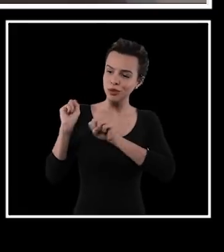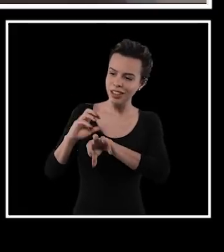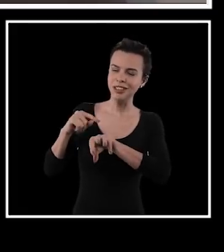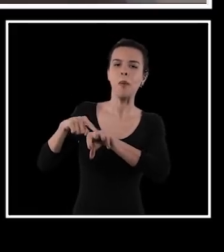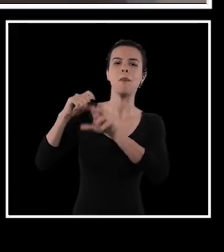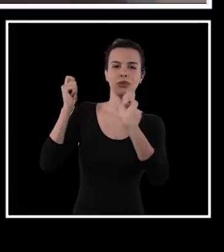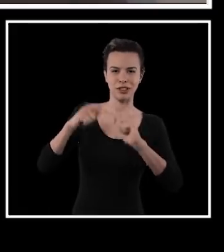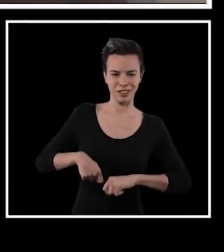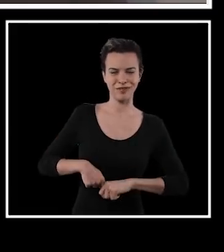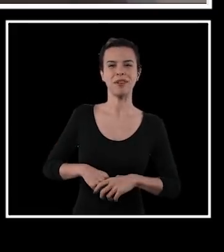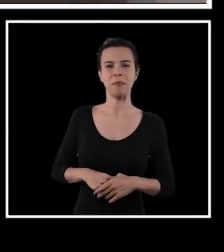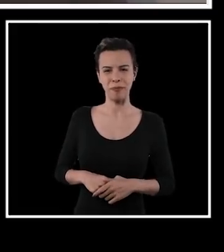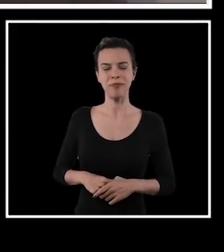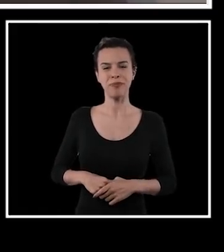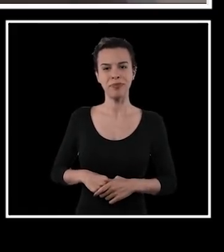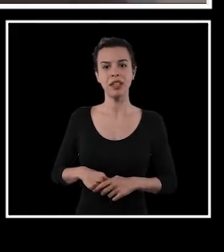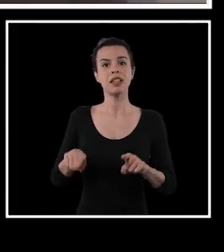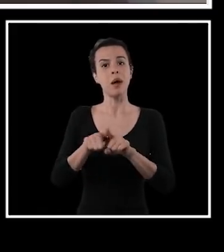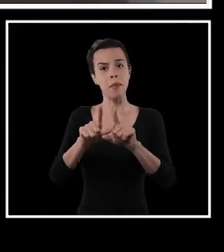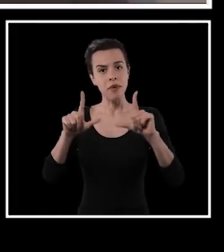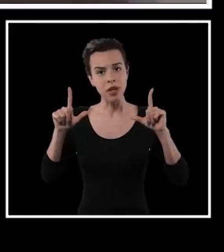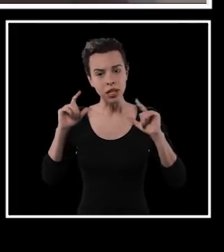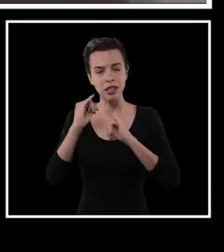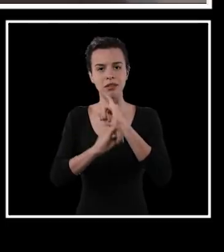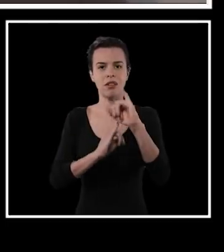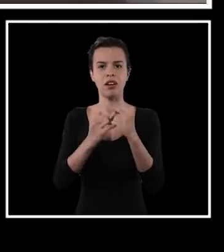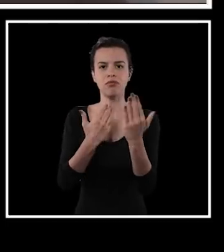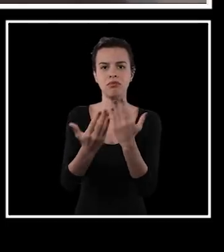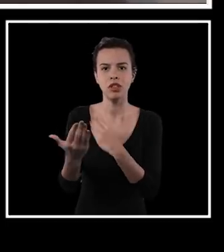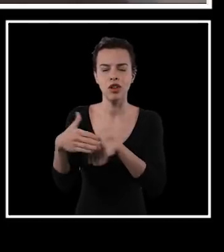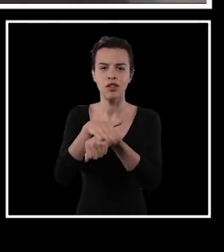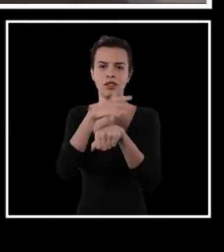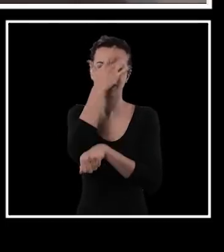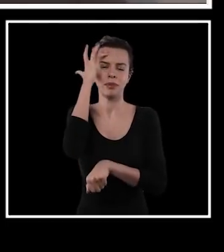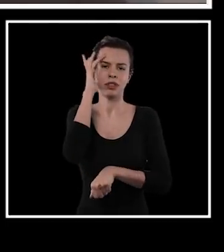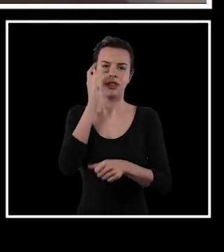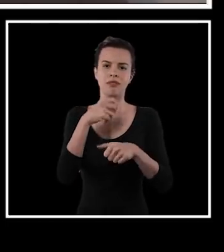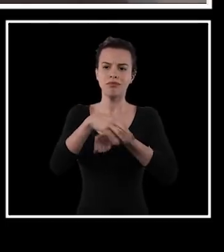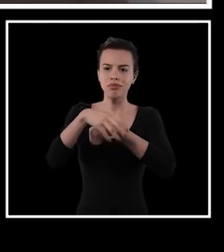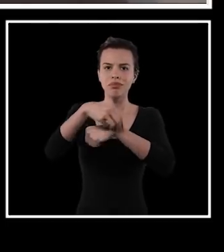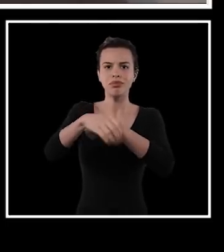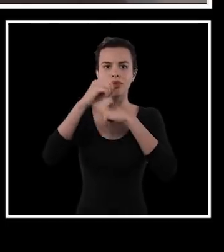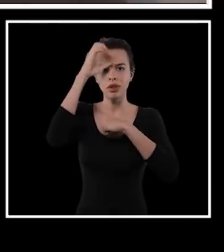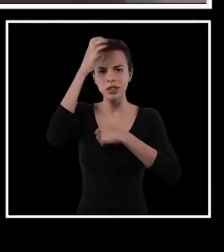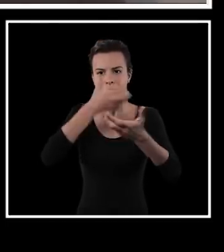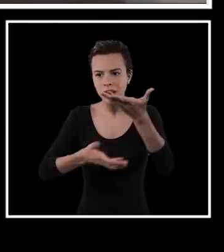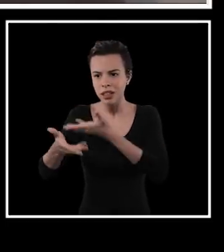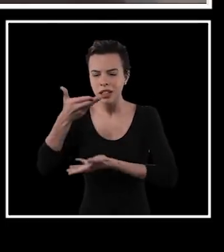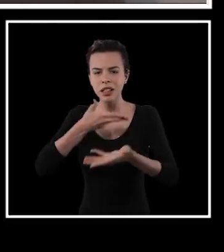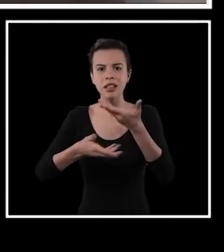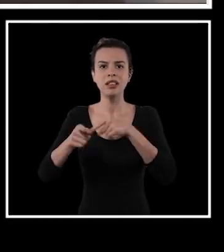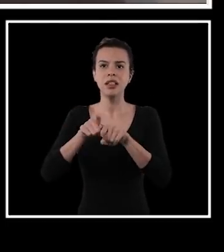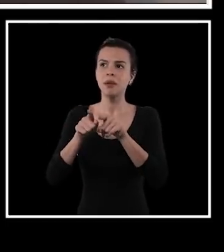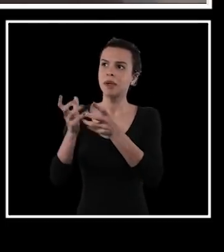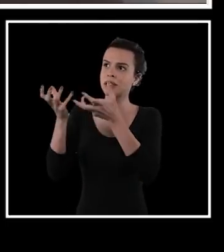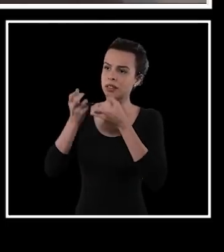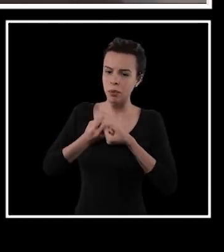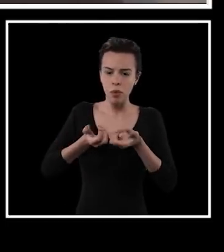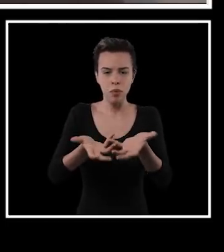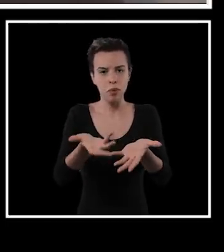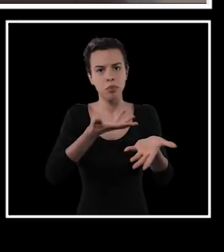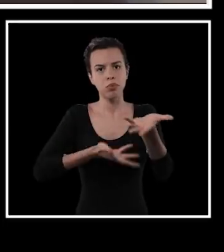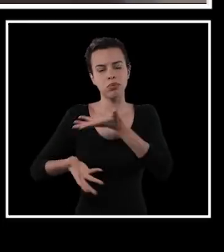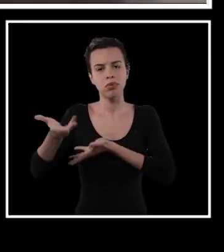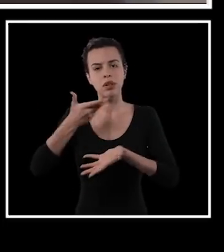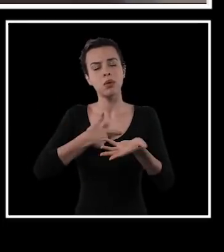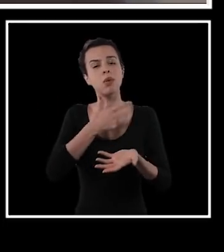fosse a educação e me colocar na internet, conversar com as pessoas, tentar levar esse conhecimento adiante e retribuir esse conhecimento